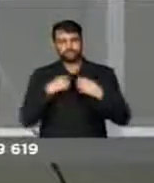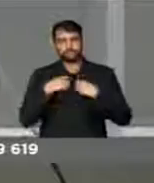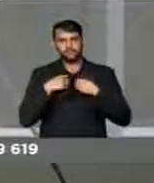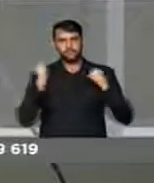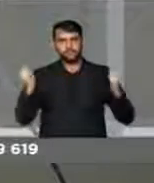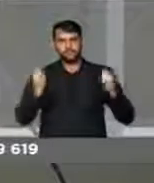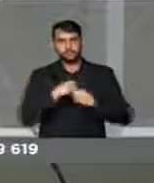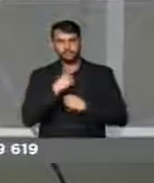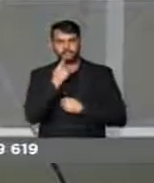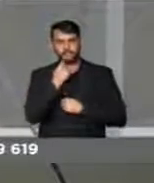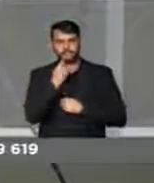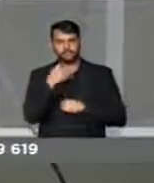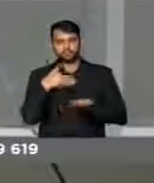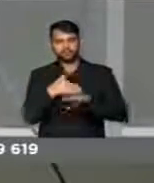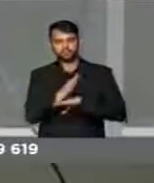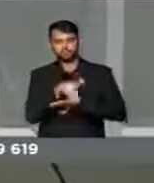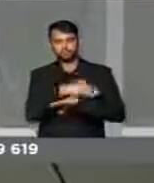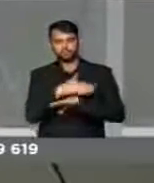vermelha e vão andar nas...